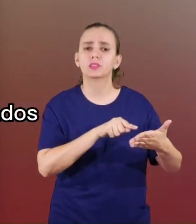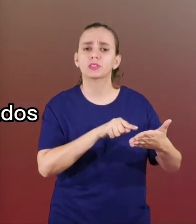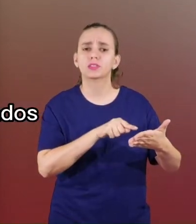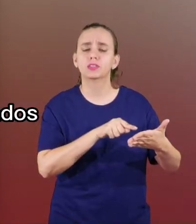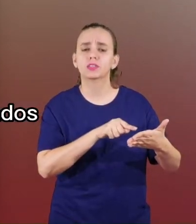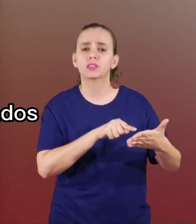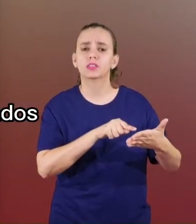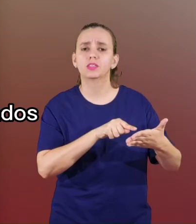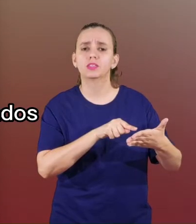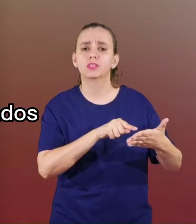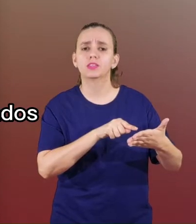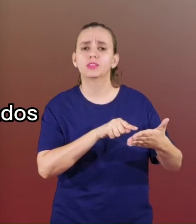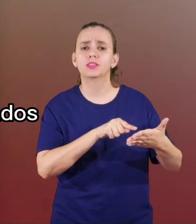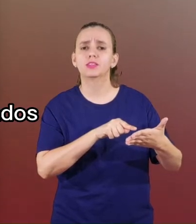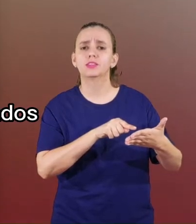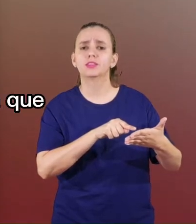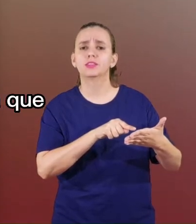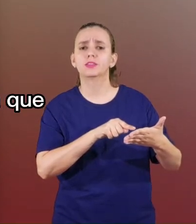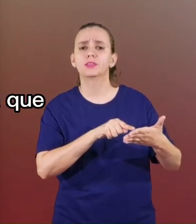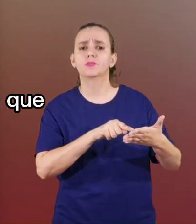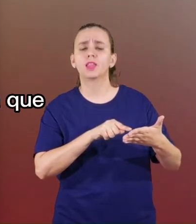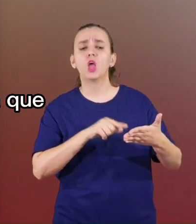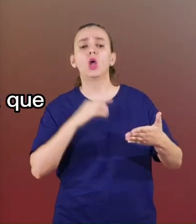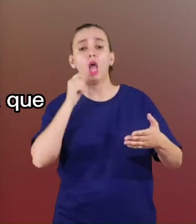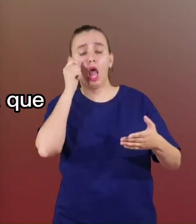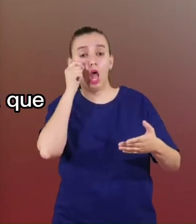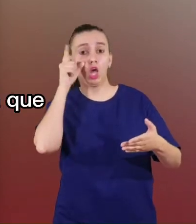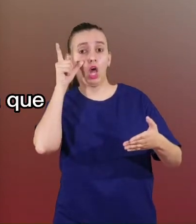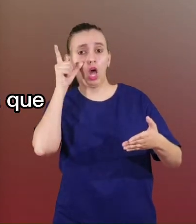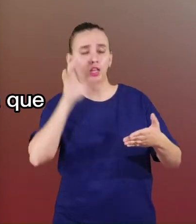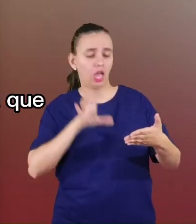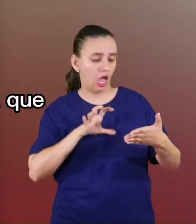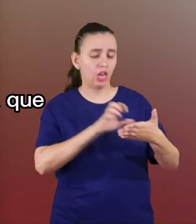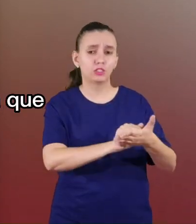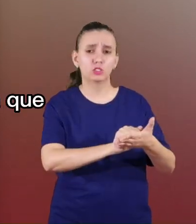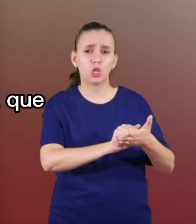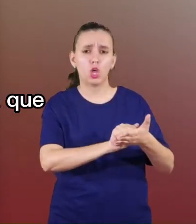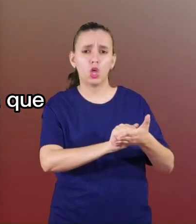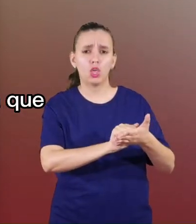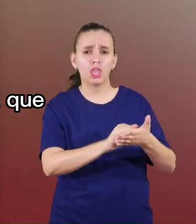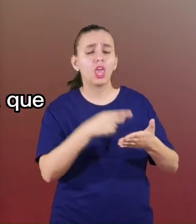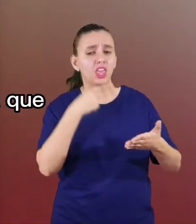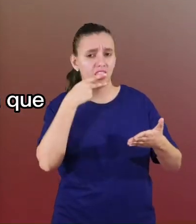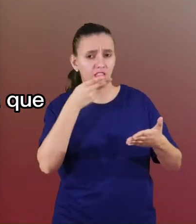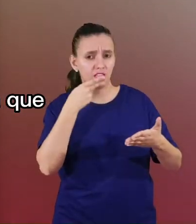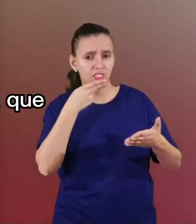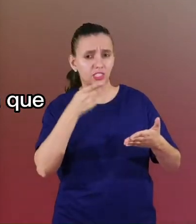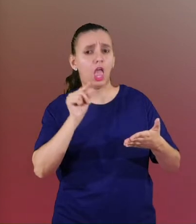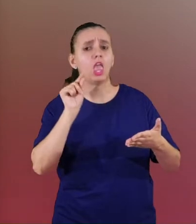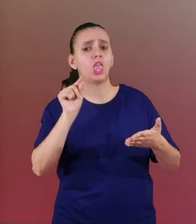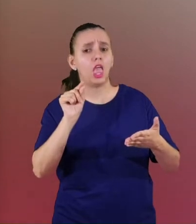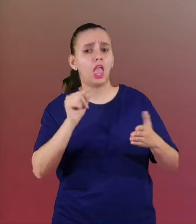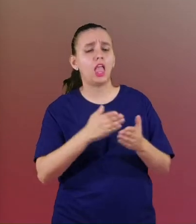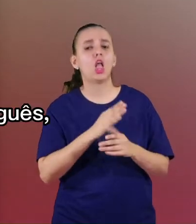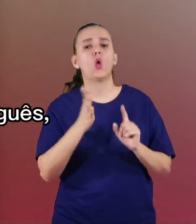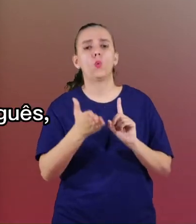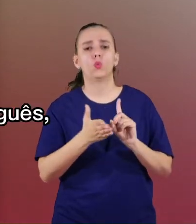colonizados de acordo com o colonizador que dizia que o índio